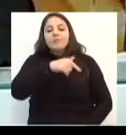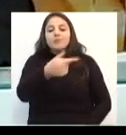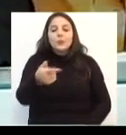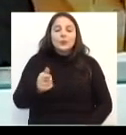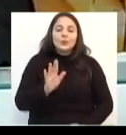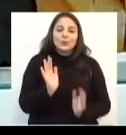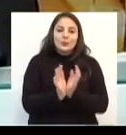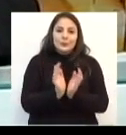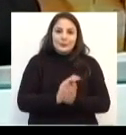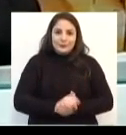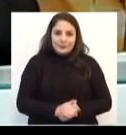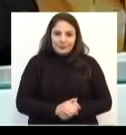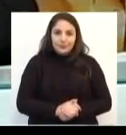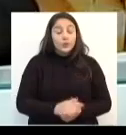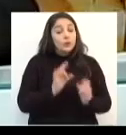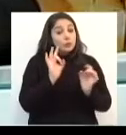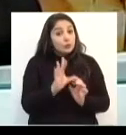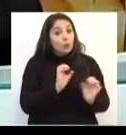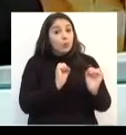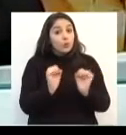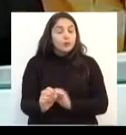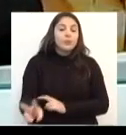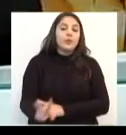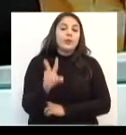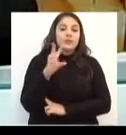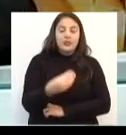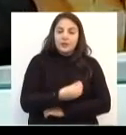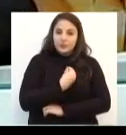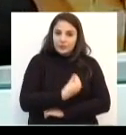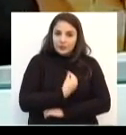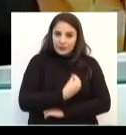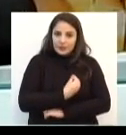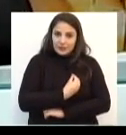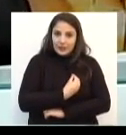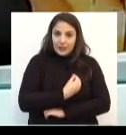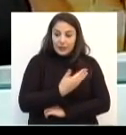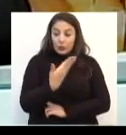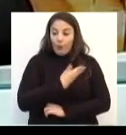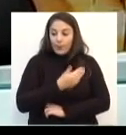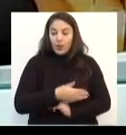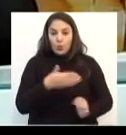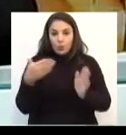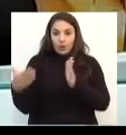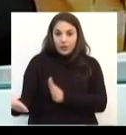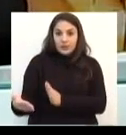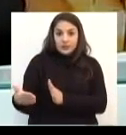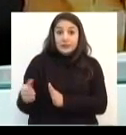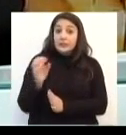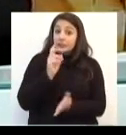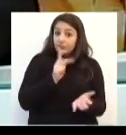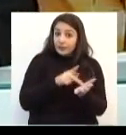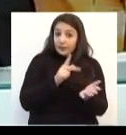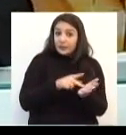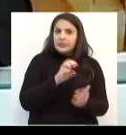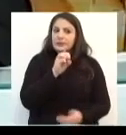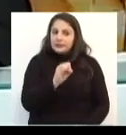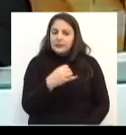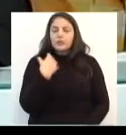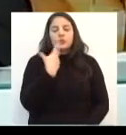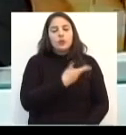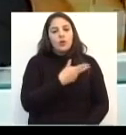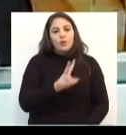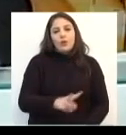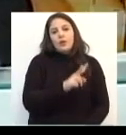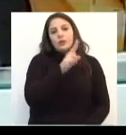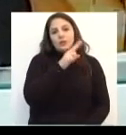Só podemos valorizar a vida do próximo de verdade quando de verdade valorizamos